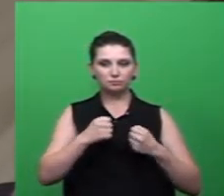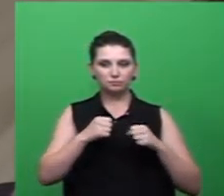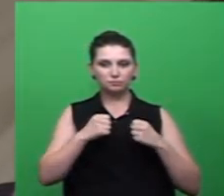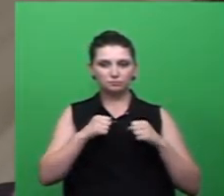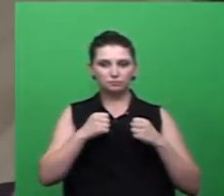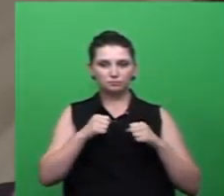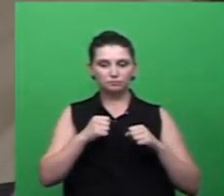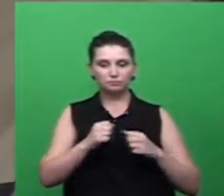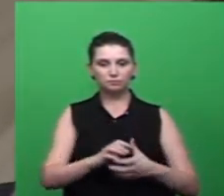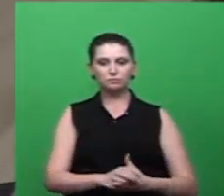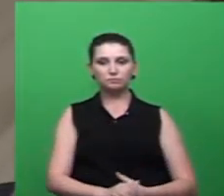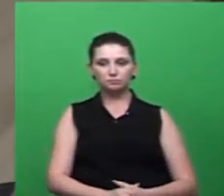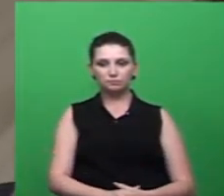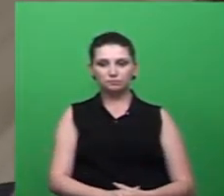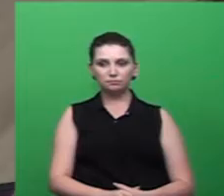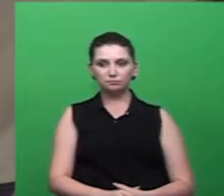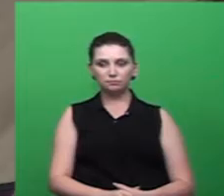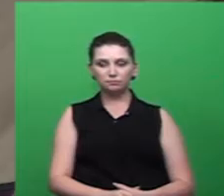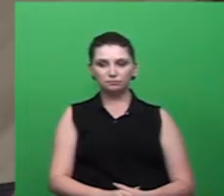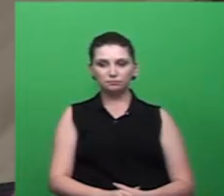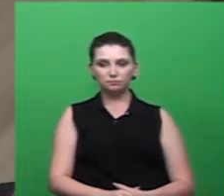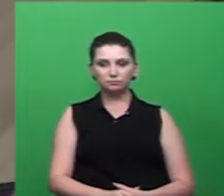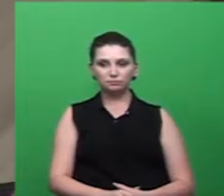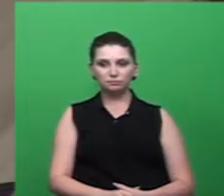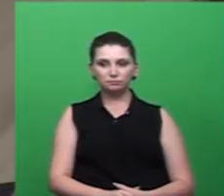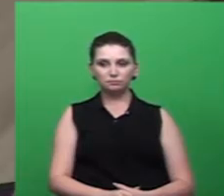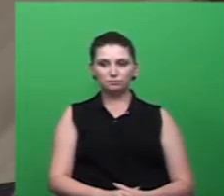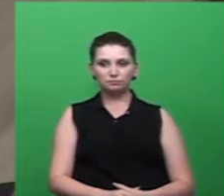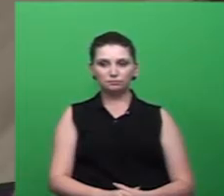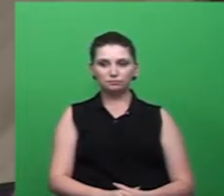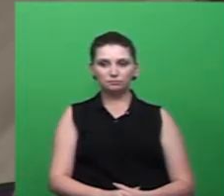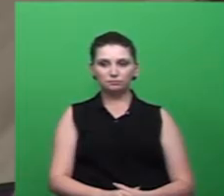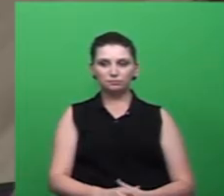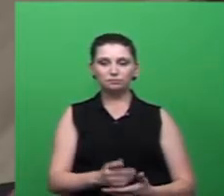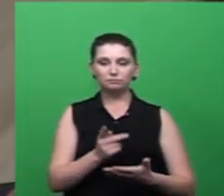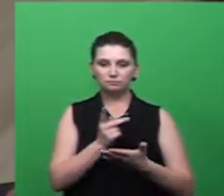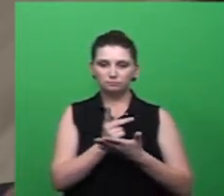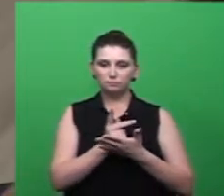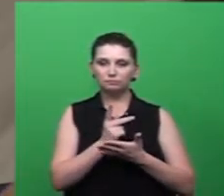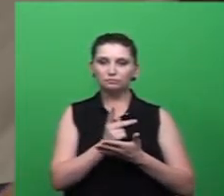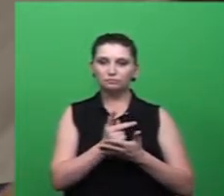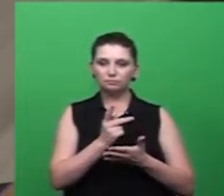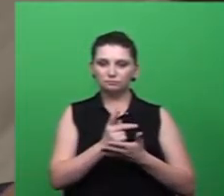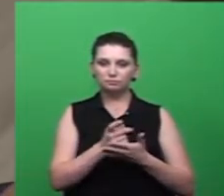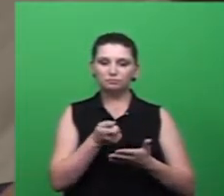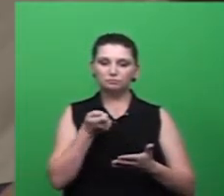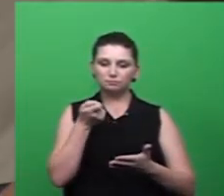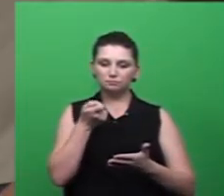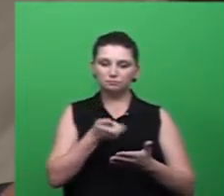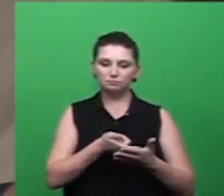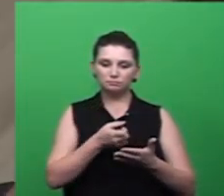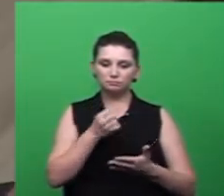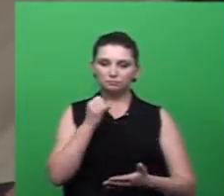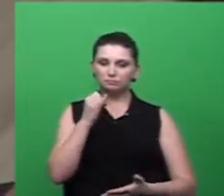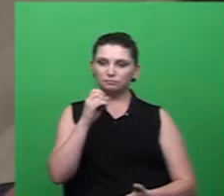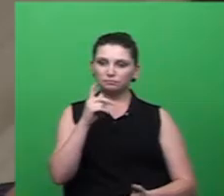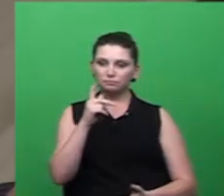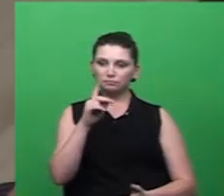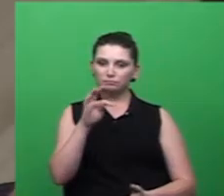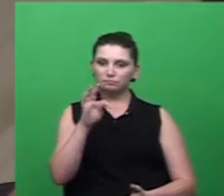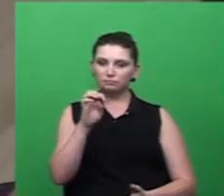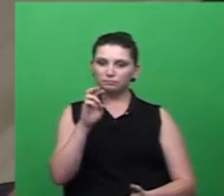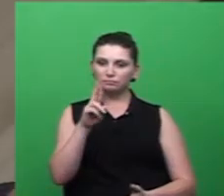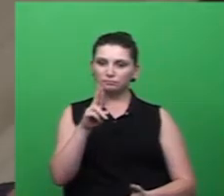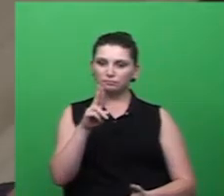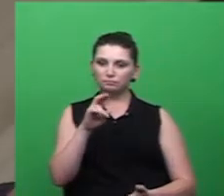Secretaria de Saúde, isso é jogado dentro do IPTU, as taxas, porque nós não podemos ficar apenas